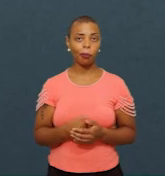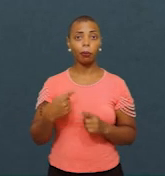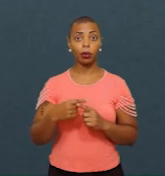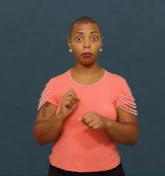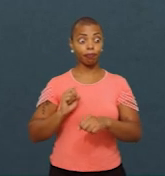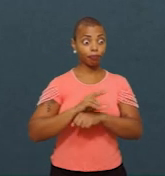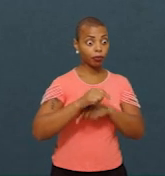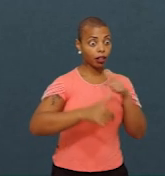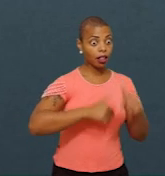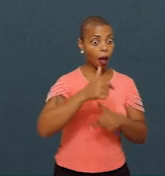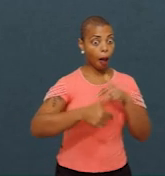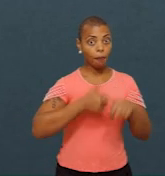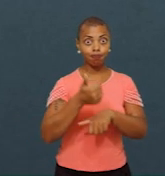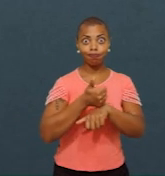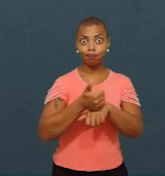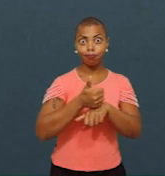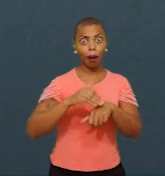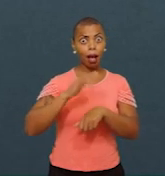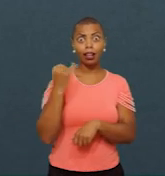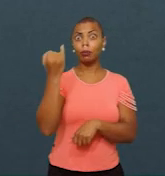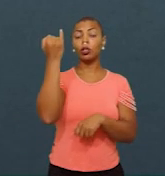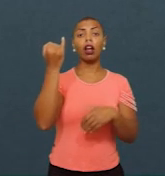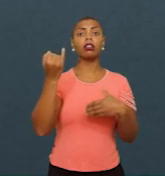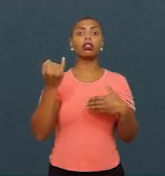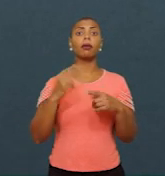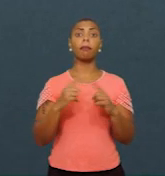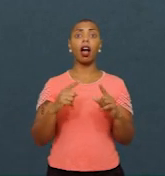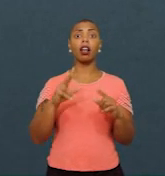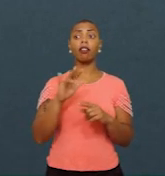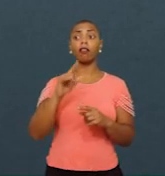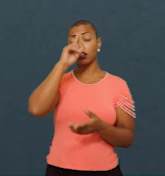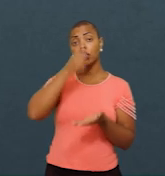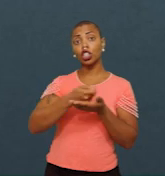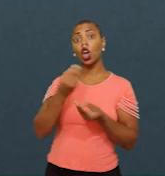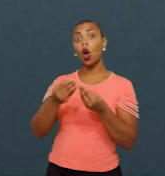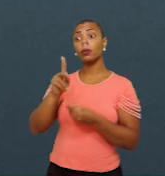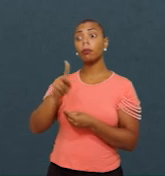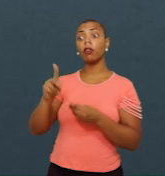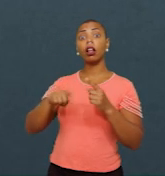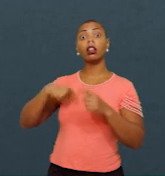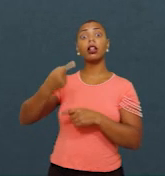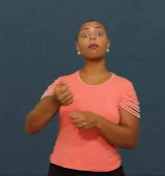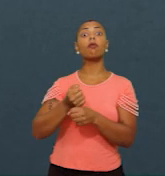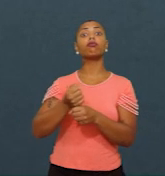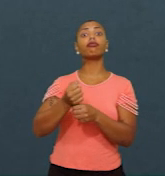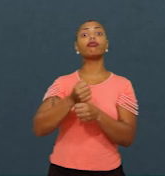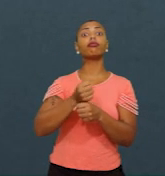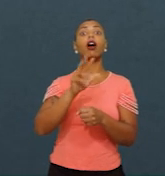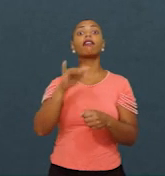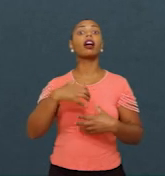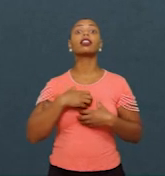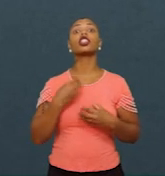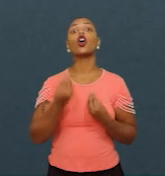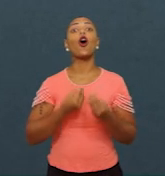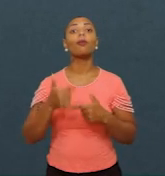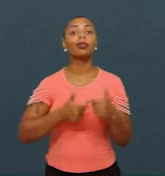tão importante que pode definir como é que esse professor vai se engajar como professor ao longo da sua carreira, como é que